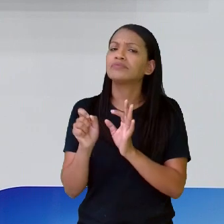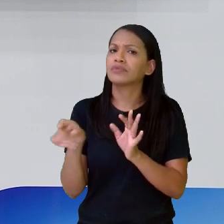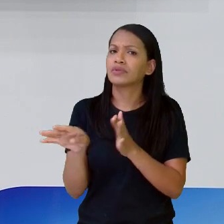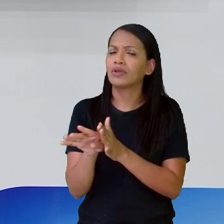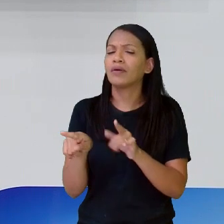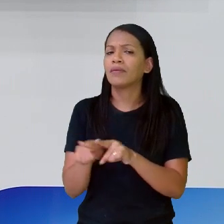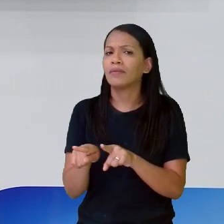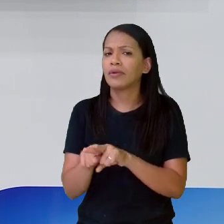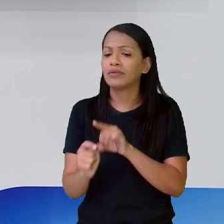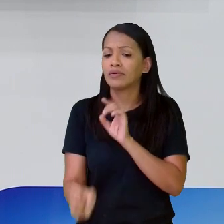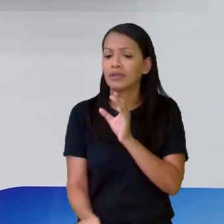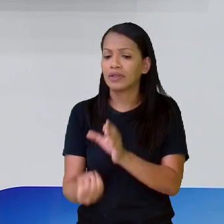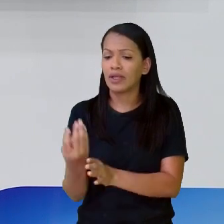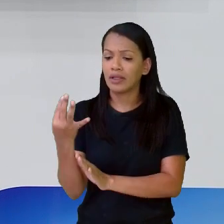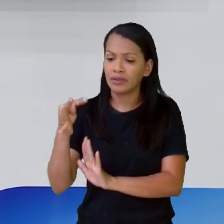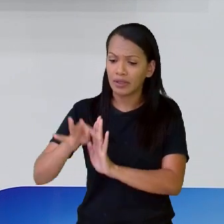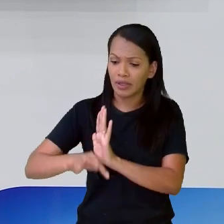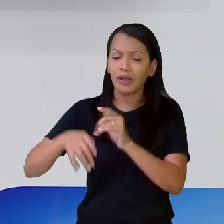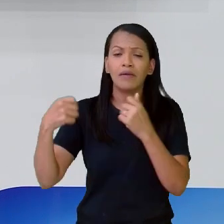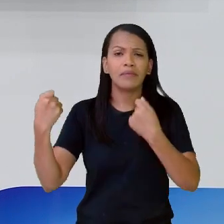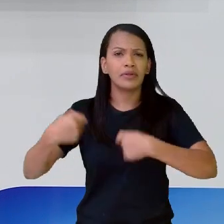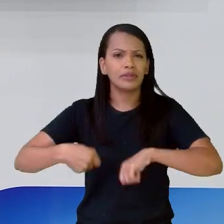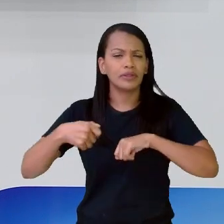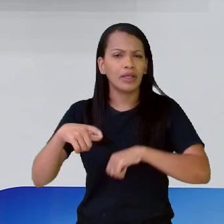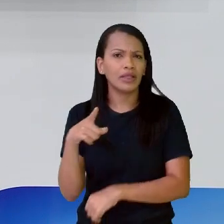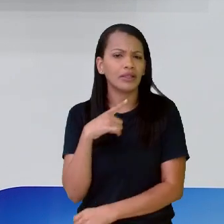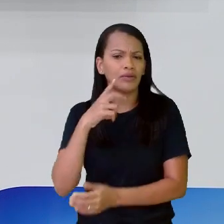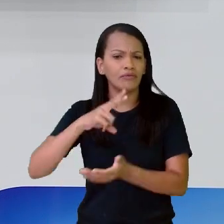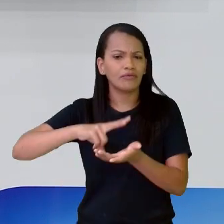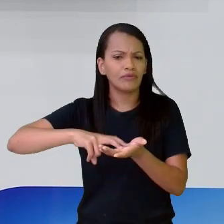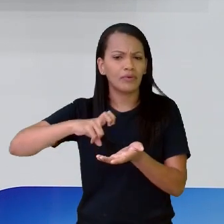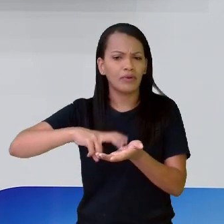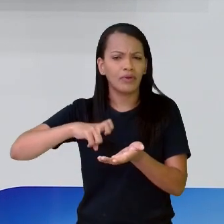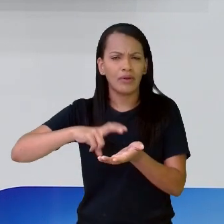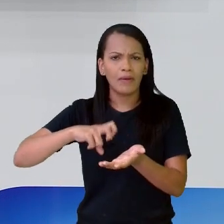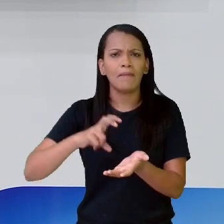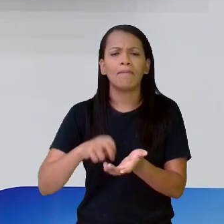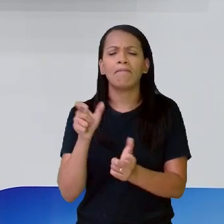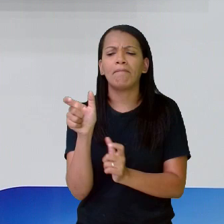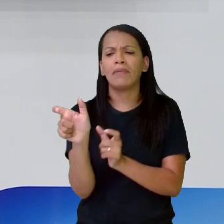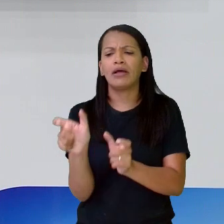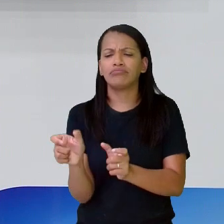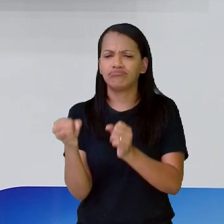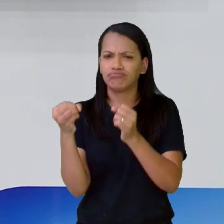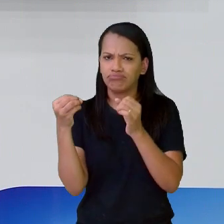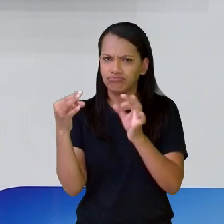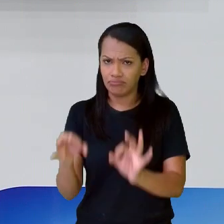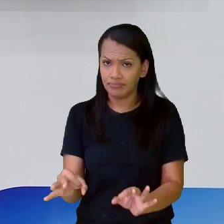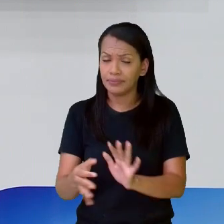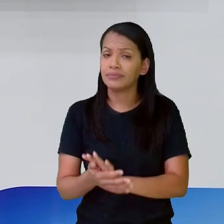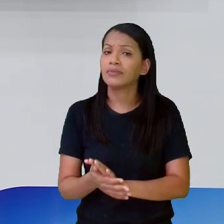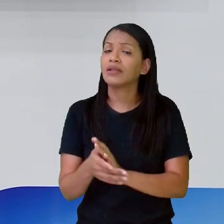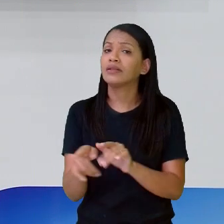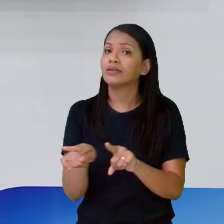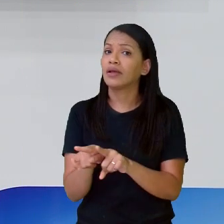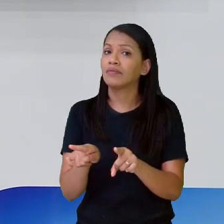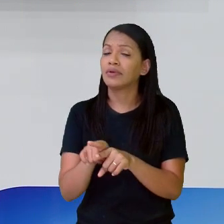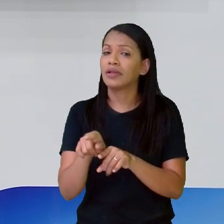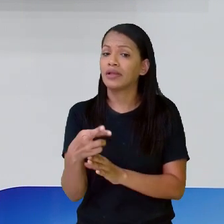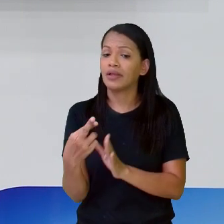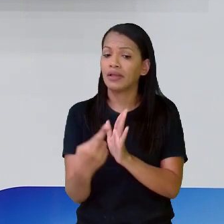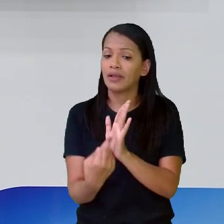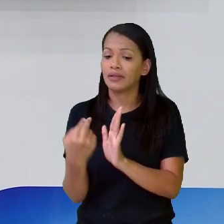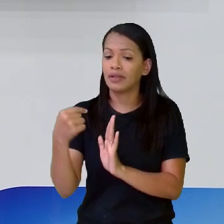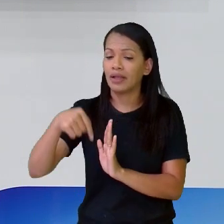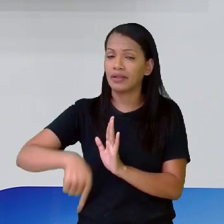textos, você precisa ter um vocabulário rico de palavras, e também as nossas regras aqui,